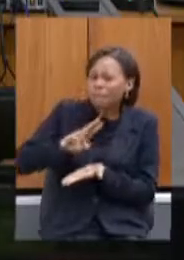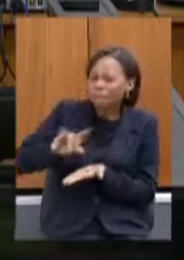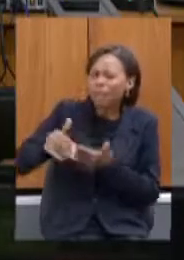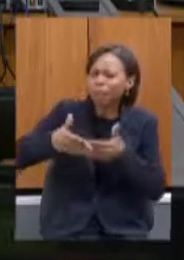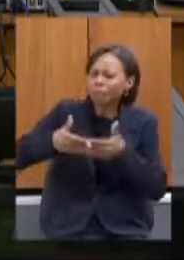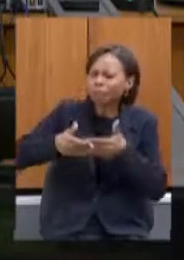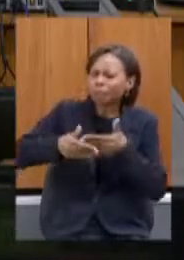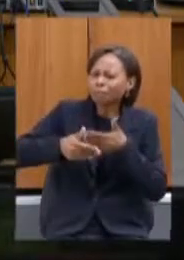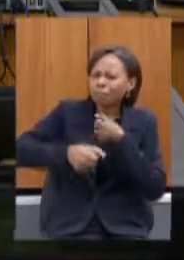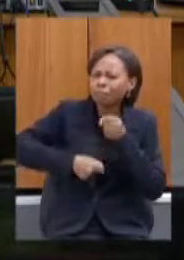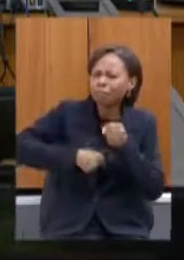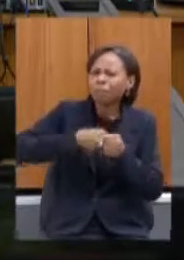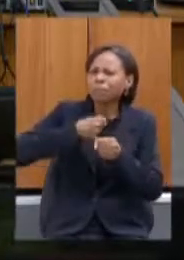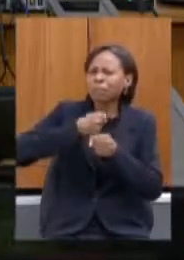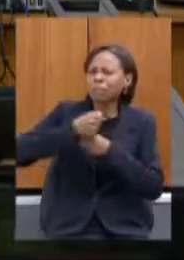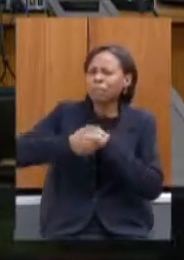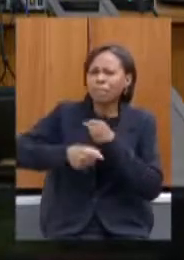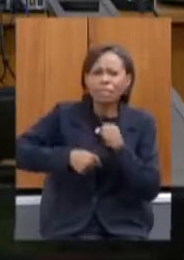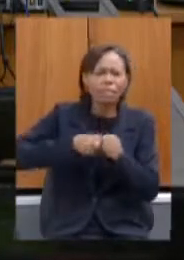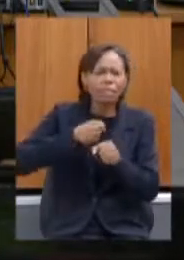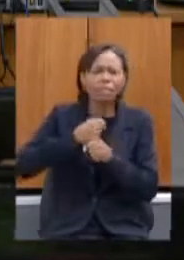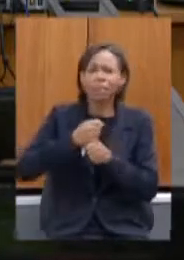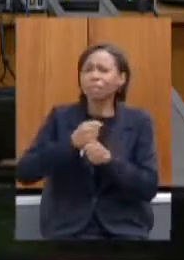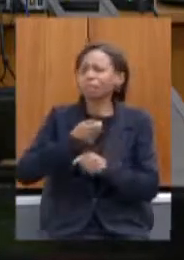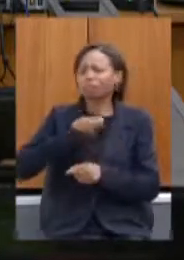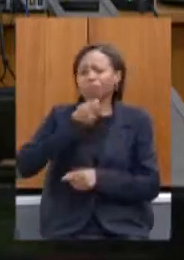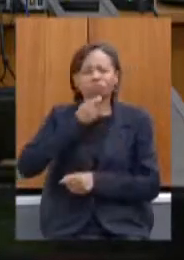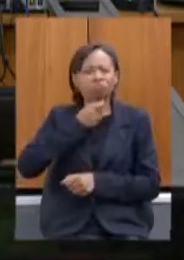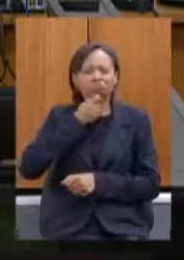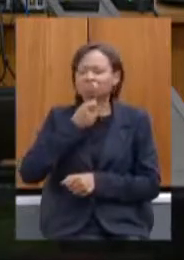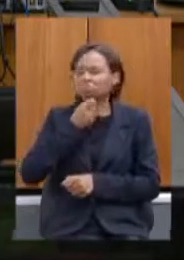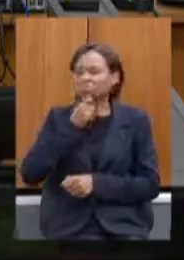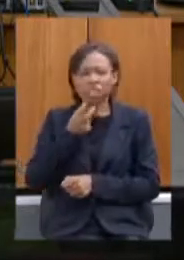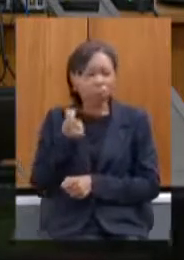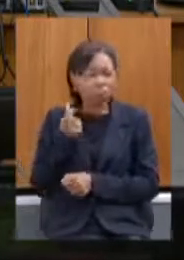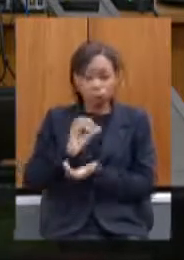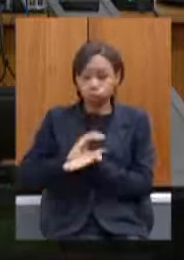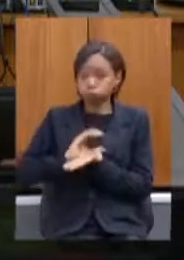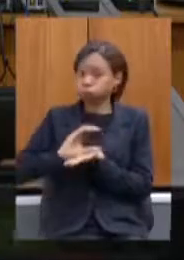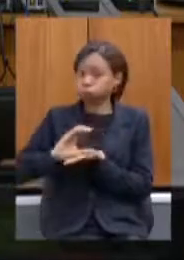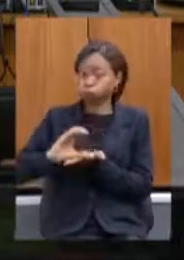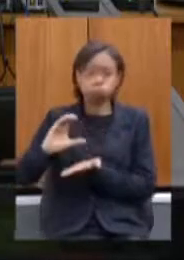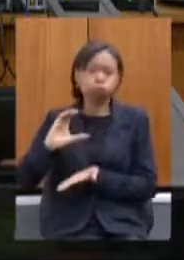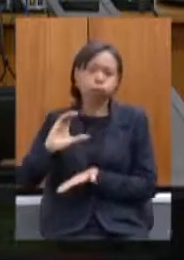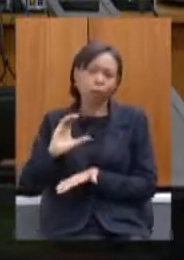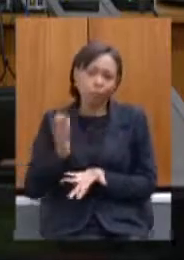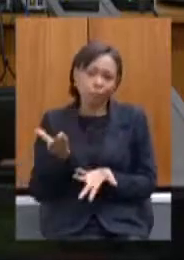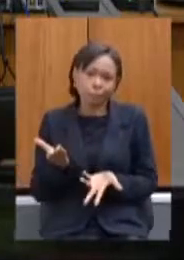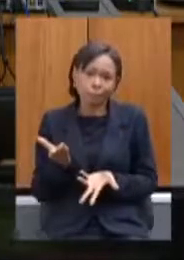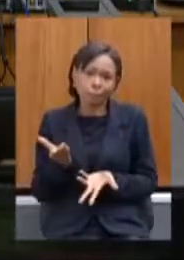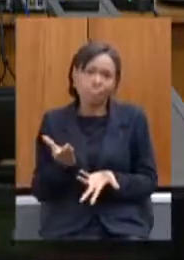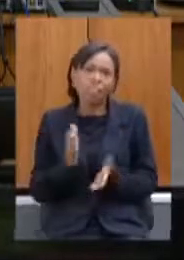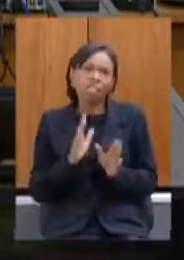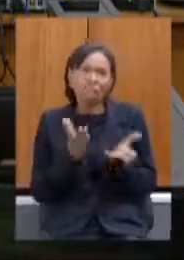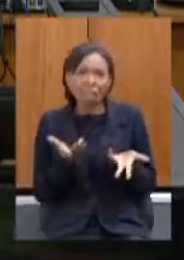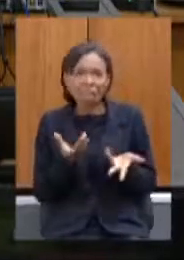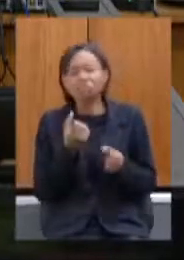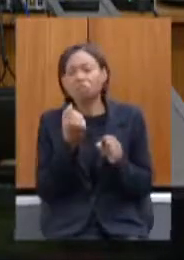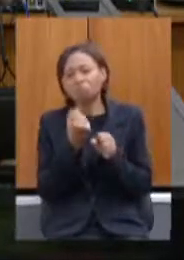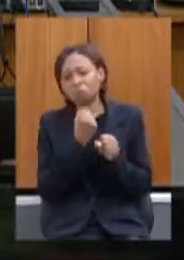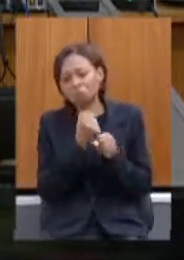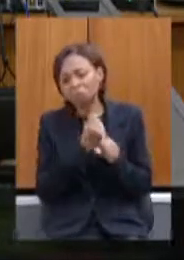capacidade de investimento de novo teremos obviamente contemplados conclusões de hospitais regionais